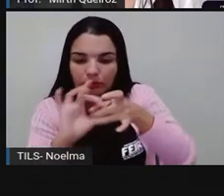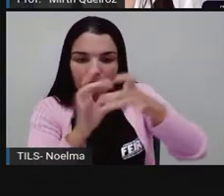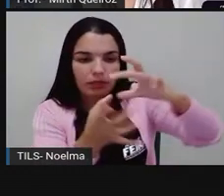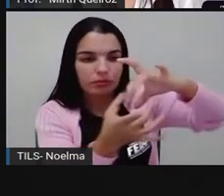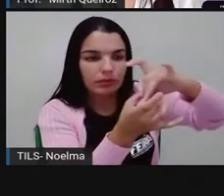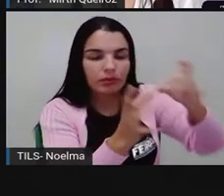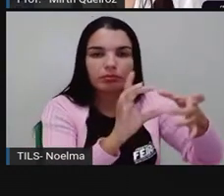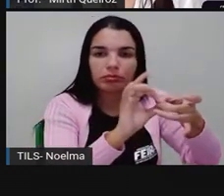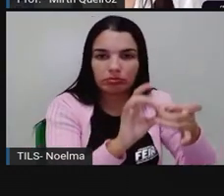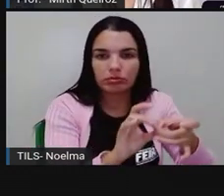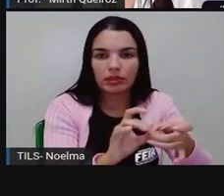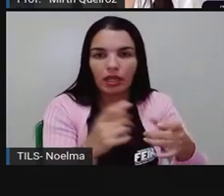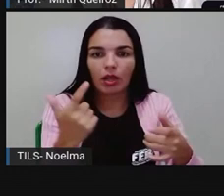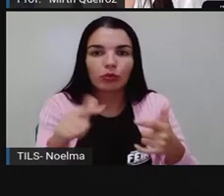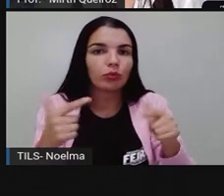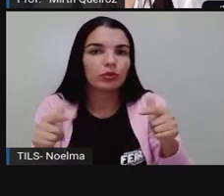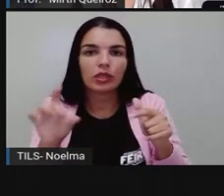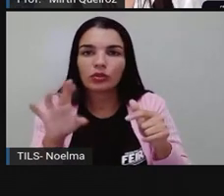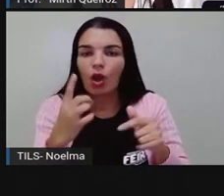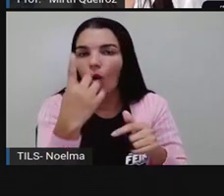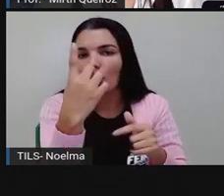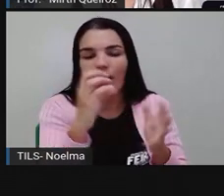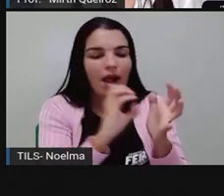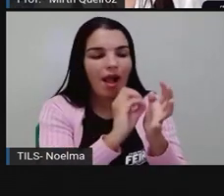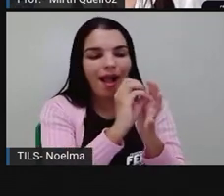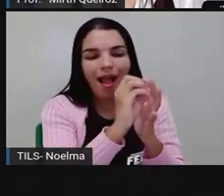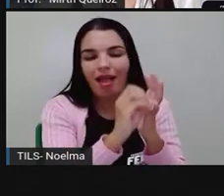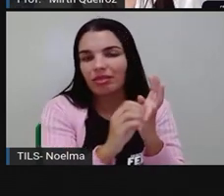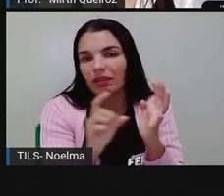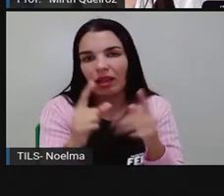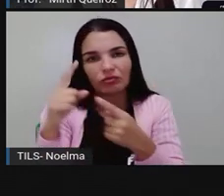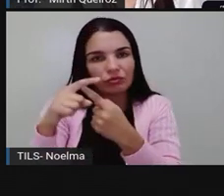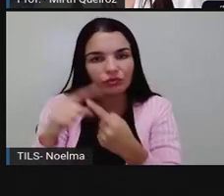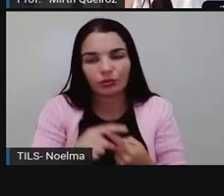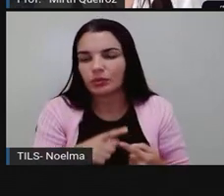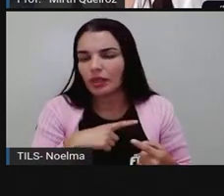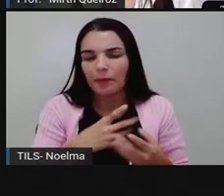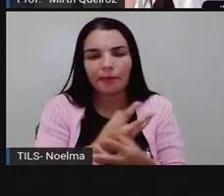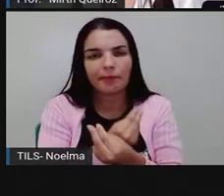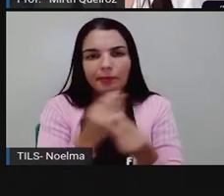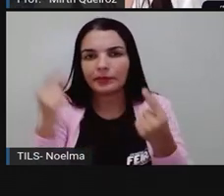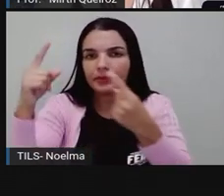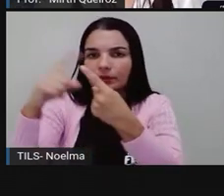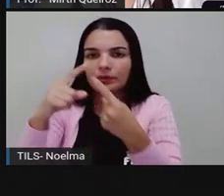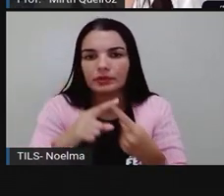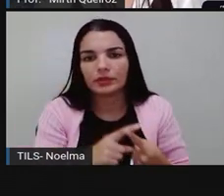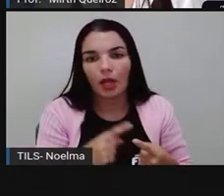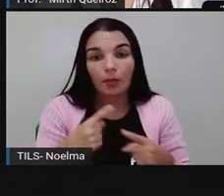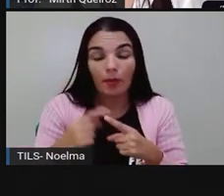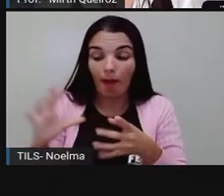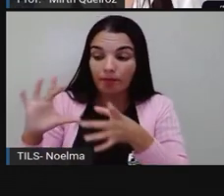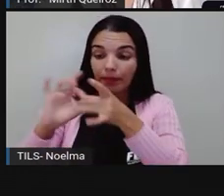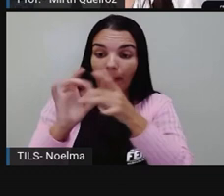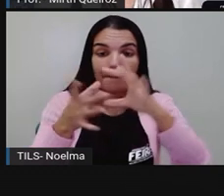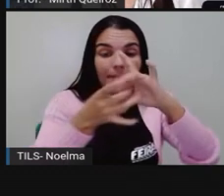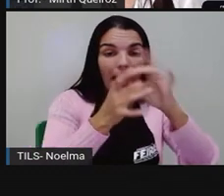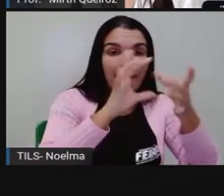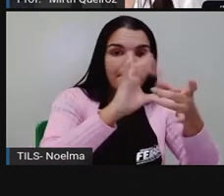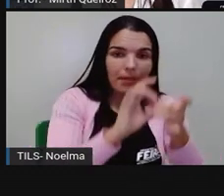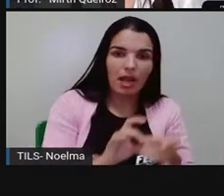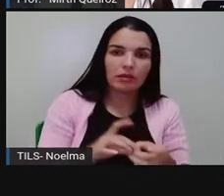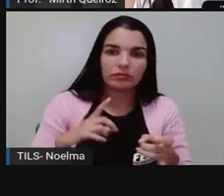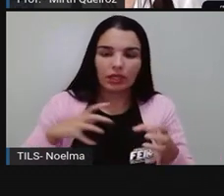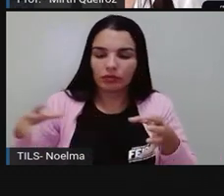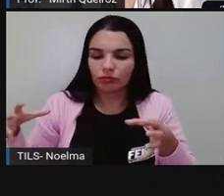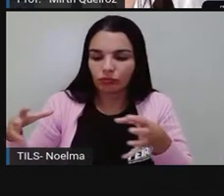Como eu falei pra vocês, não existe um único tipo de cadeia, né? Existem várias cadeias que vão se interligando e aí vão